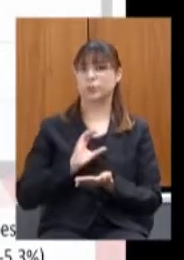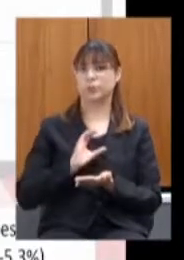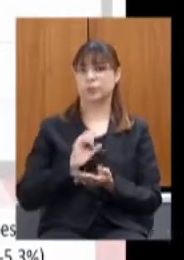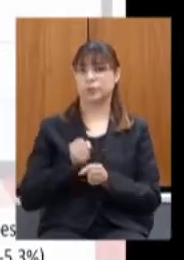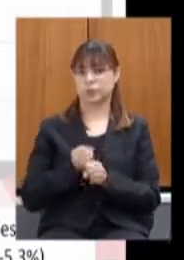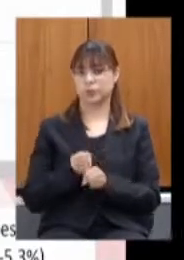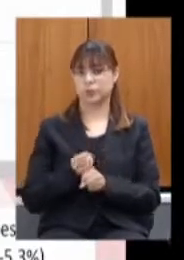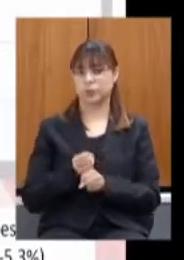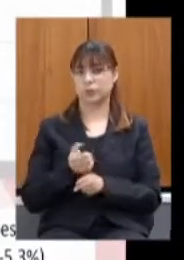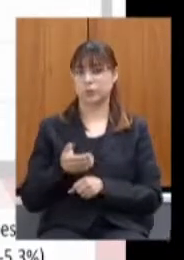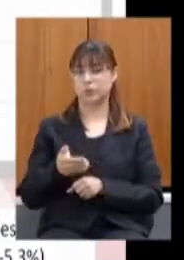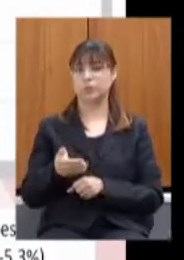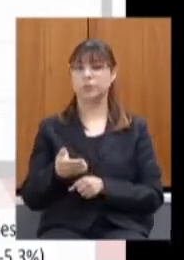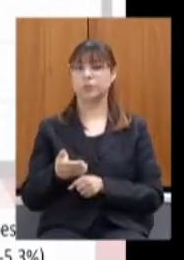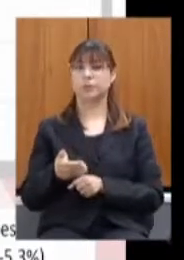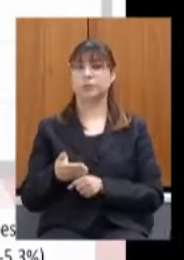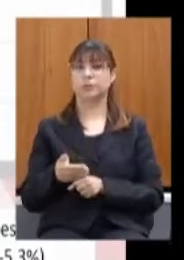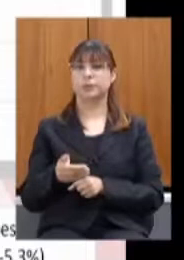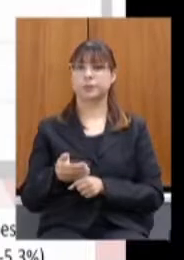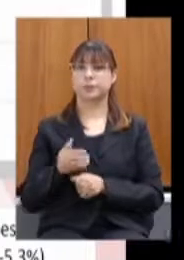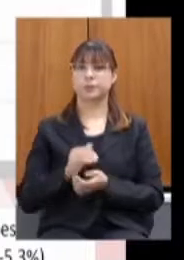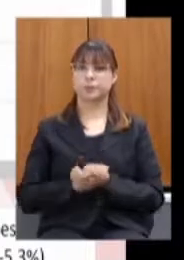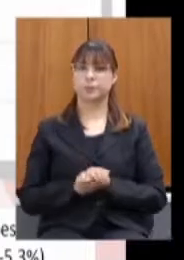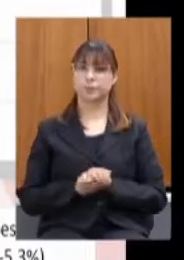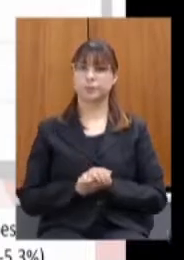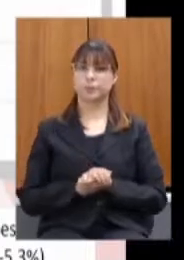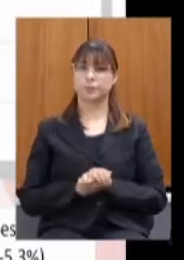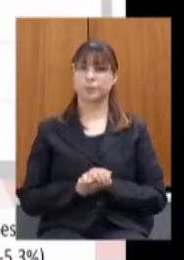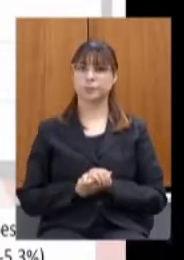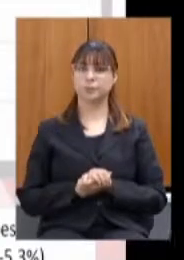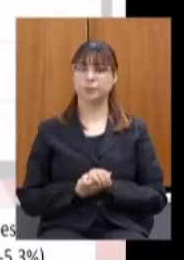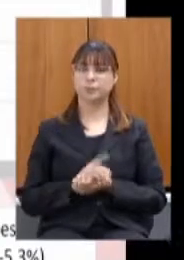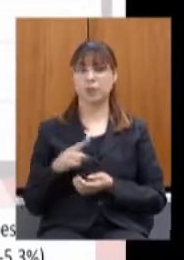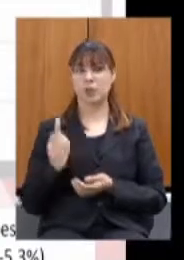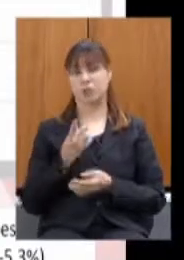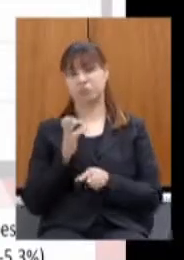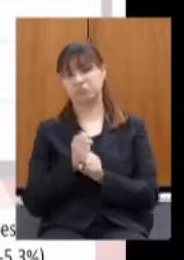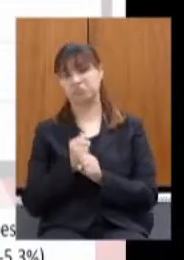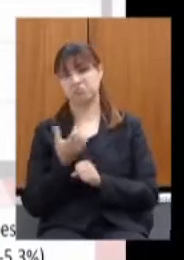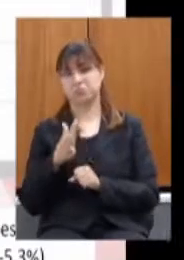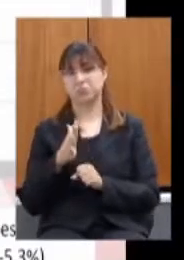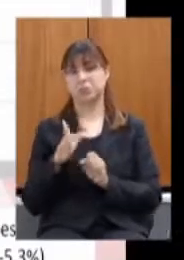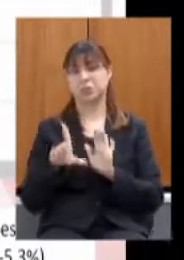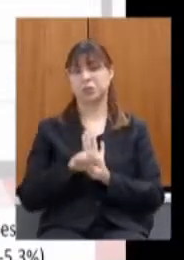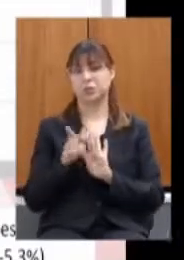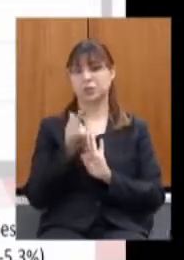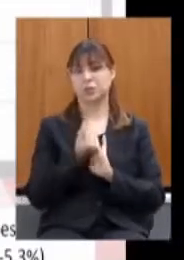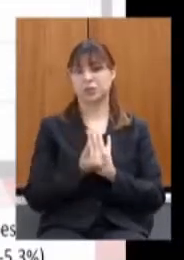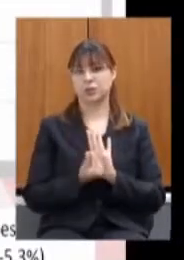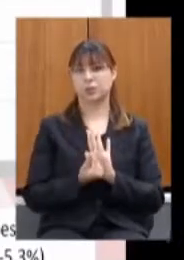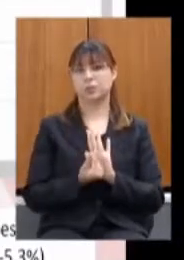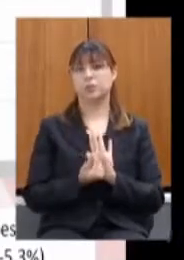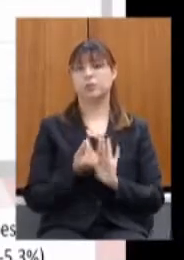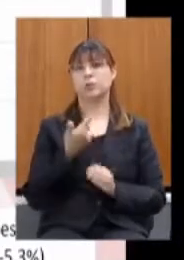ano a nossa estimativa na lei orçamentária para 2020